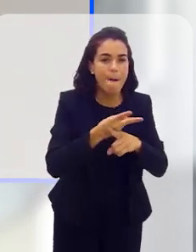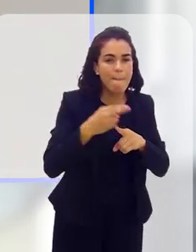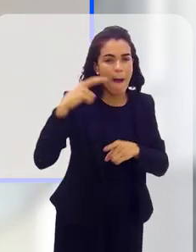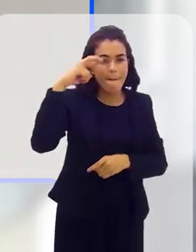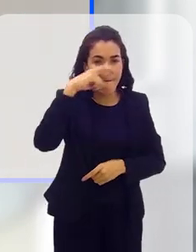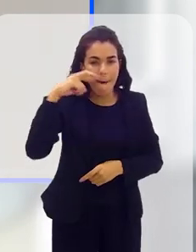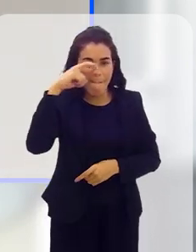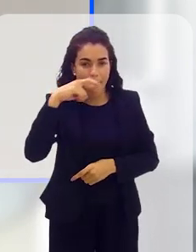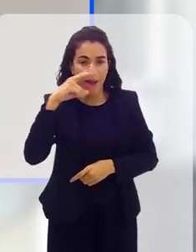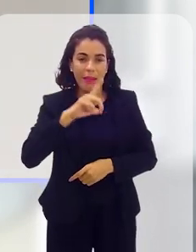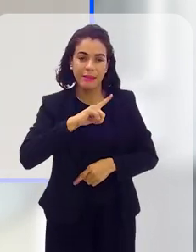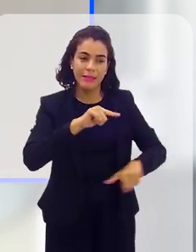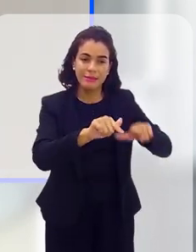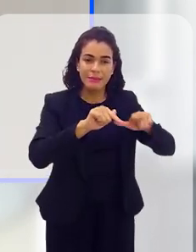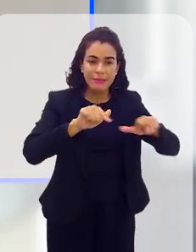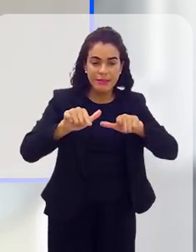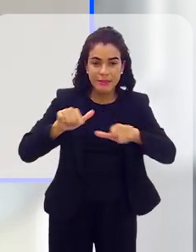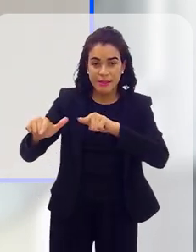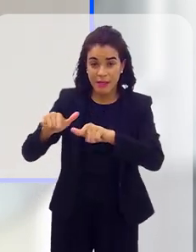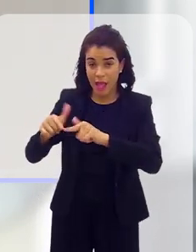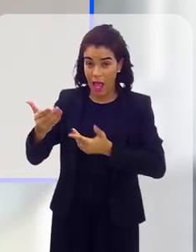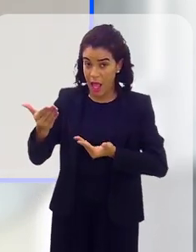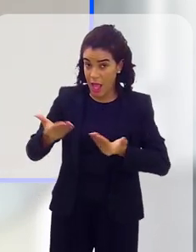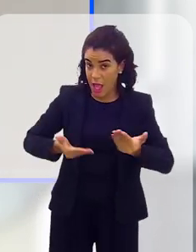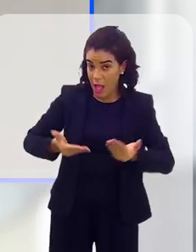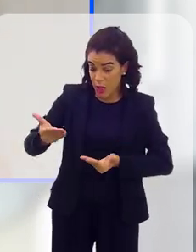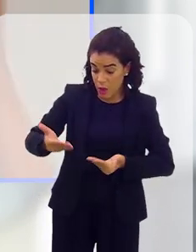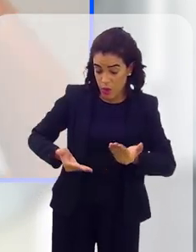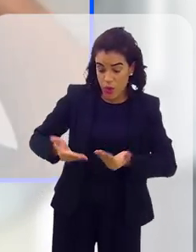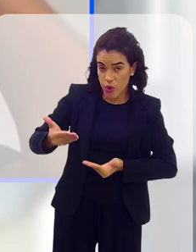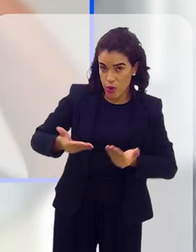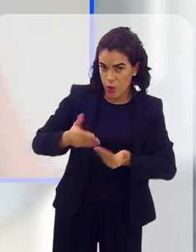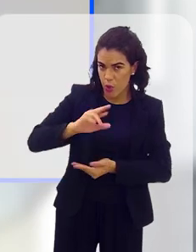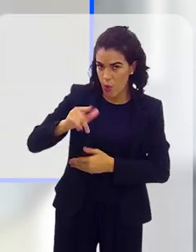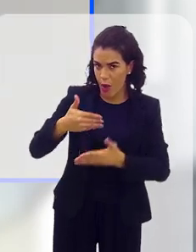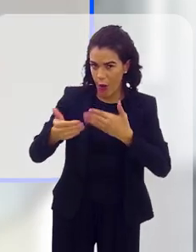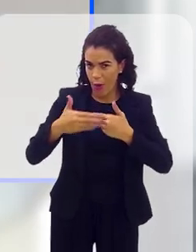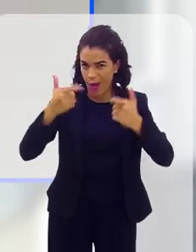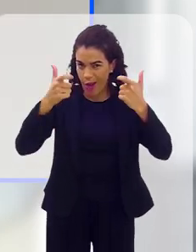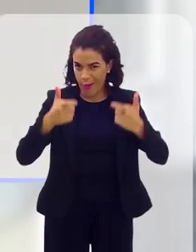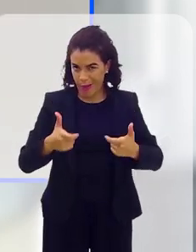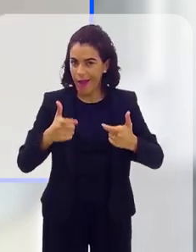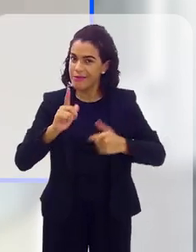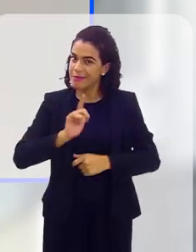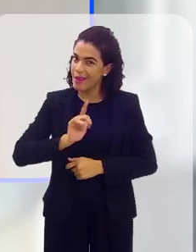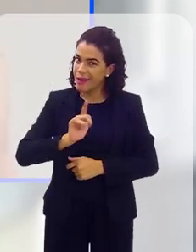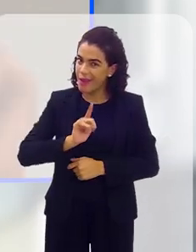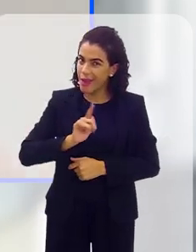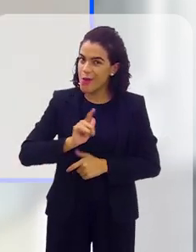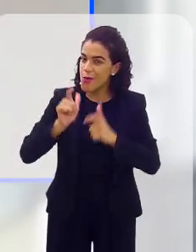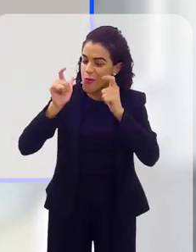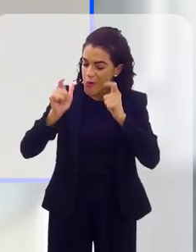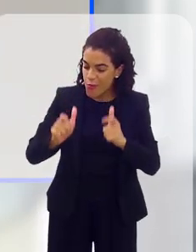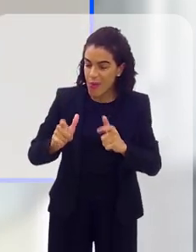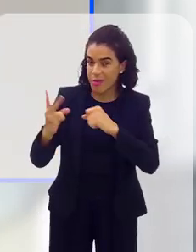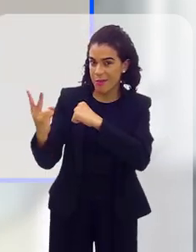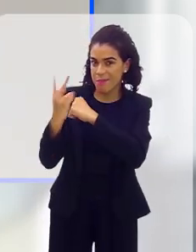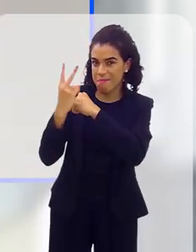lugar onde se desenvolva a relação de emprego, a doméstica não é qualquer lugar. A doméstica tem